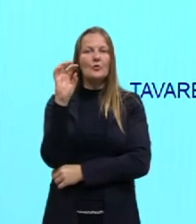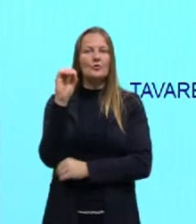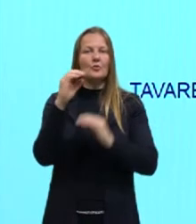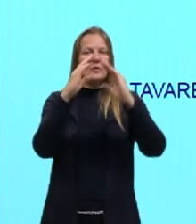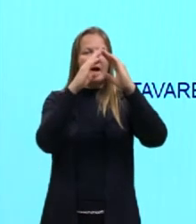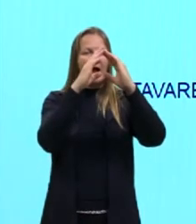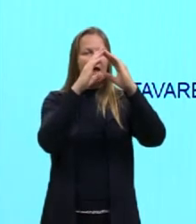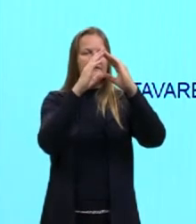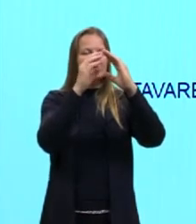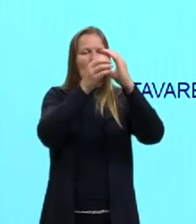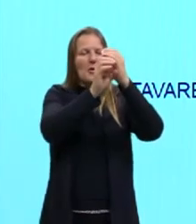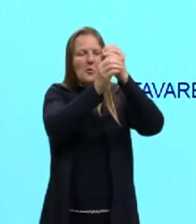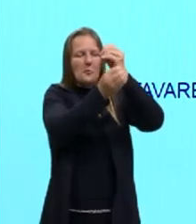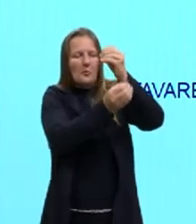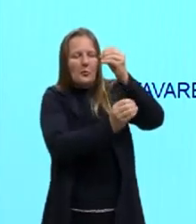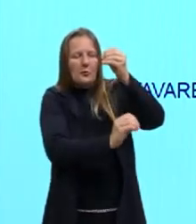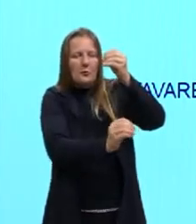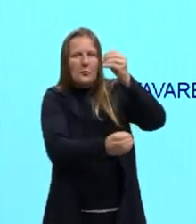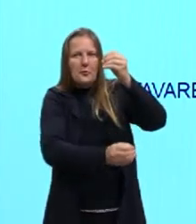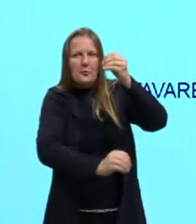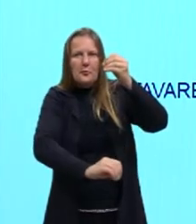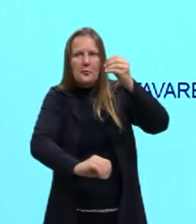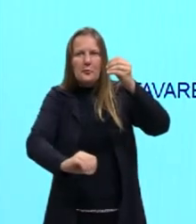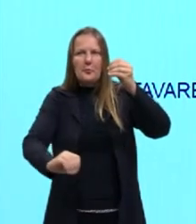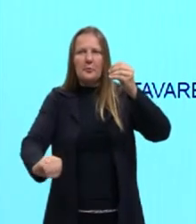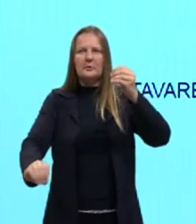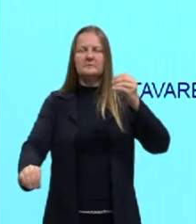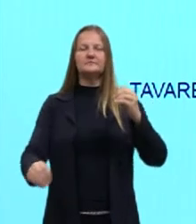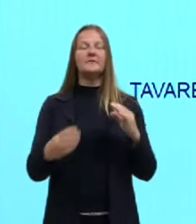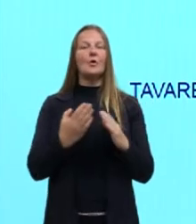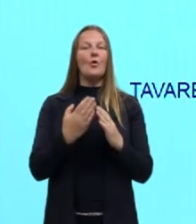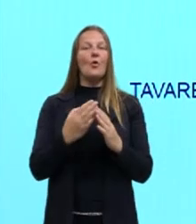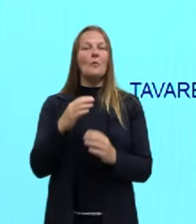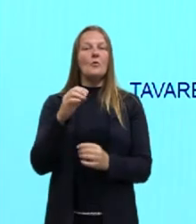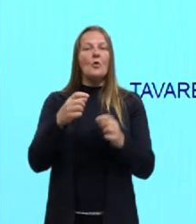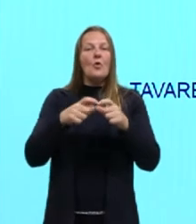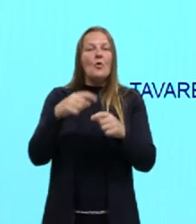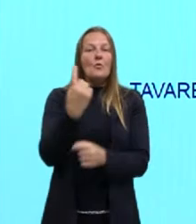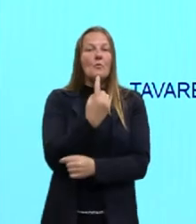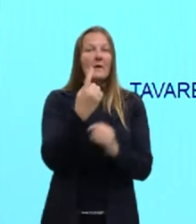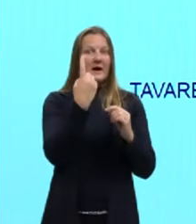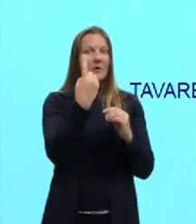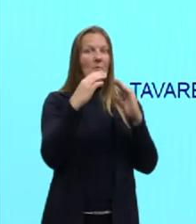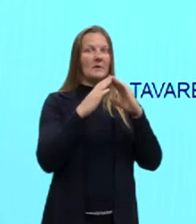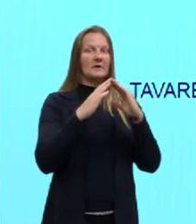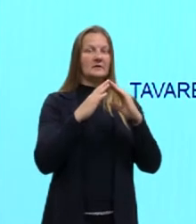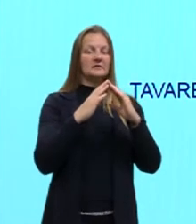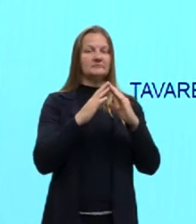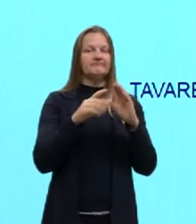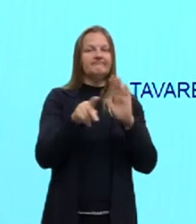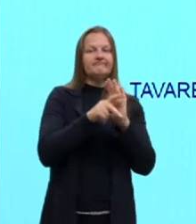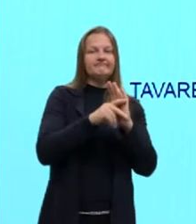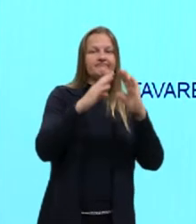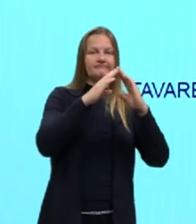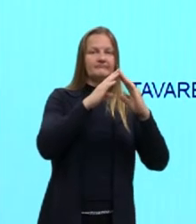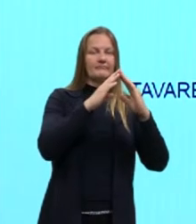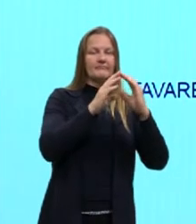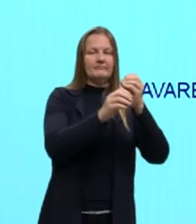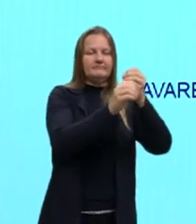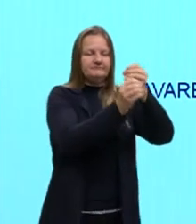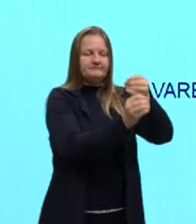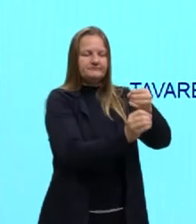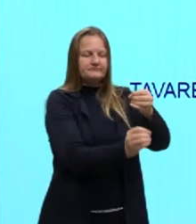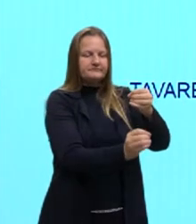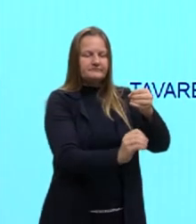imagem maravilhosa e linda de como funciona a estação individual, né? De um esgoto residencial.